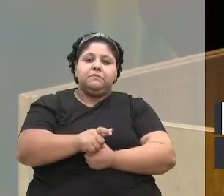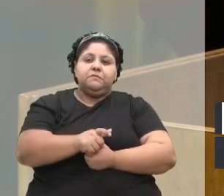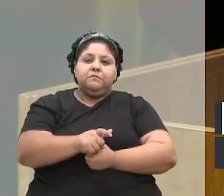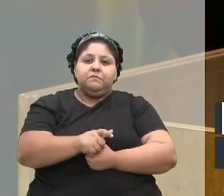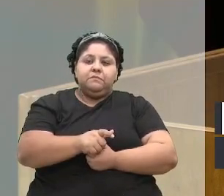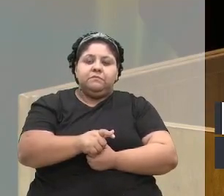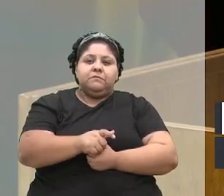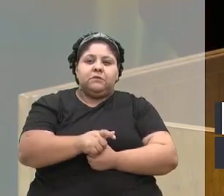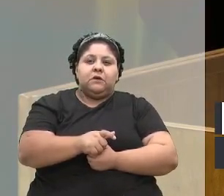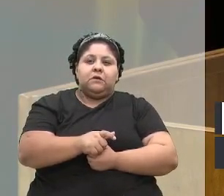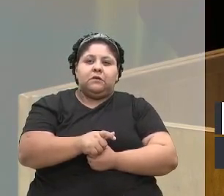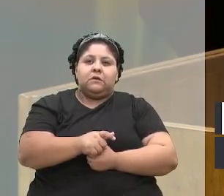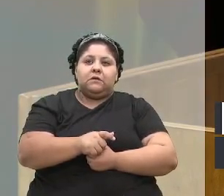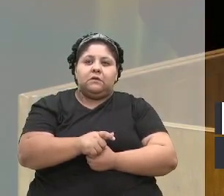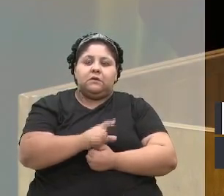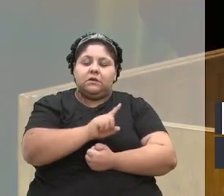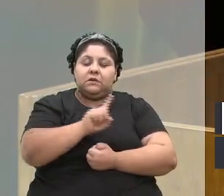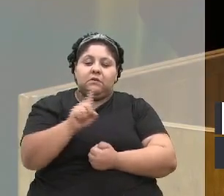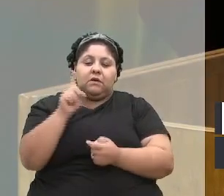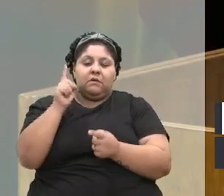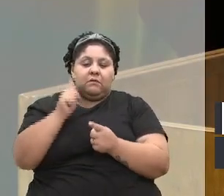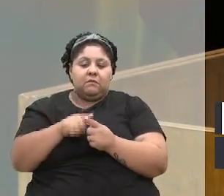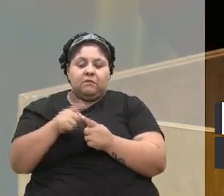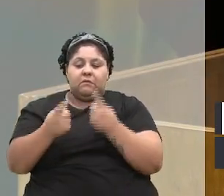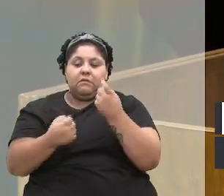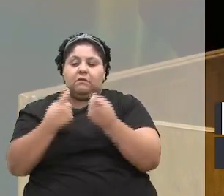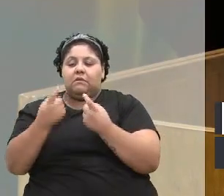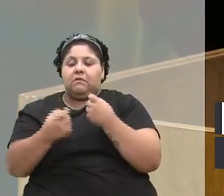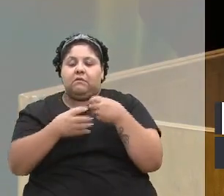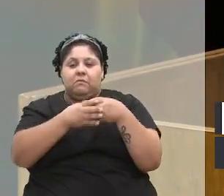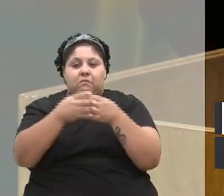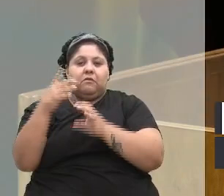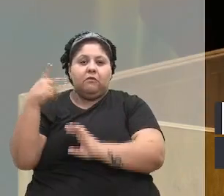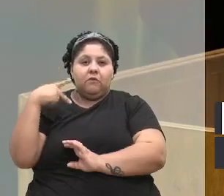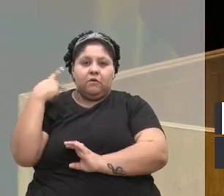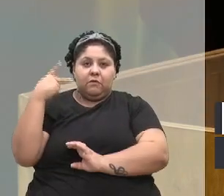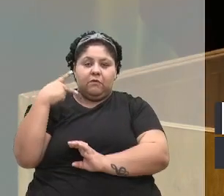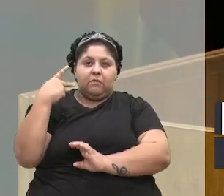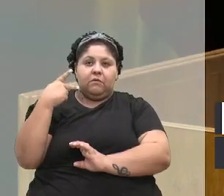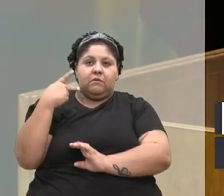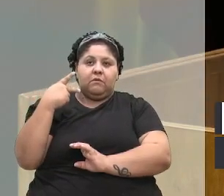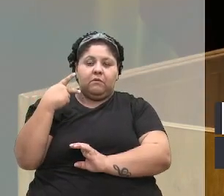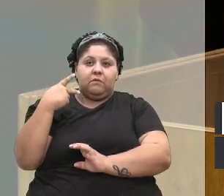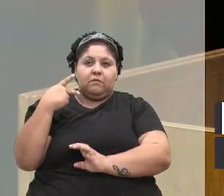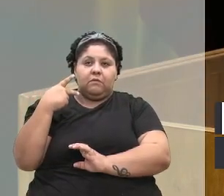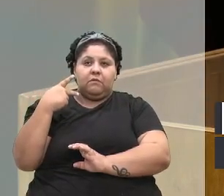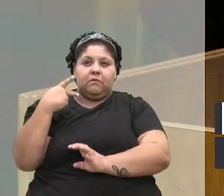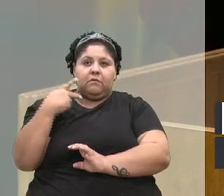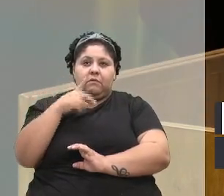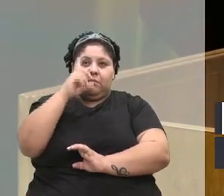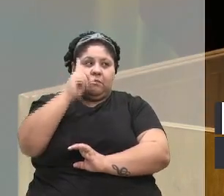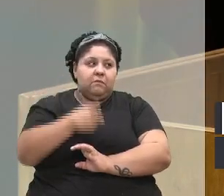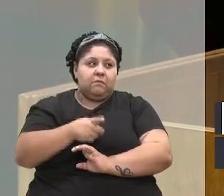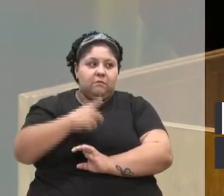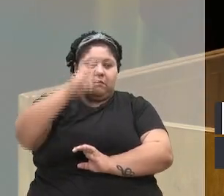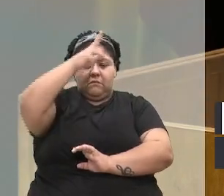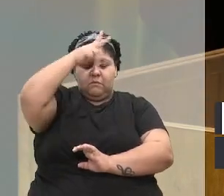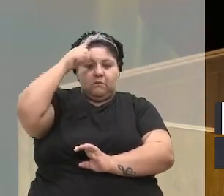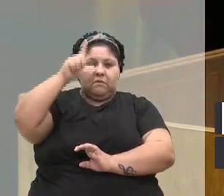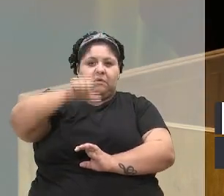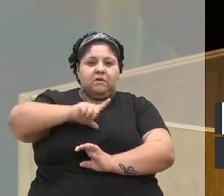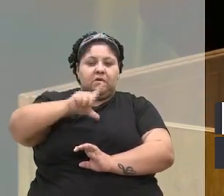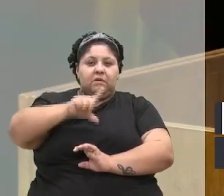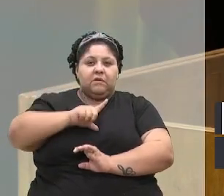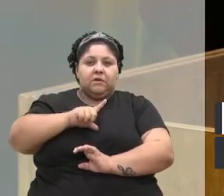porque não é porque alguns colegas vereadores vamos concorrer aí a prefeito, que de fato a gente tem que